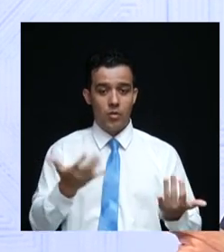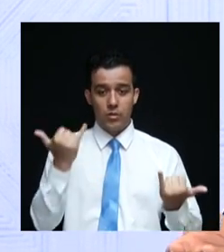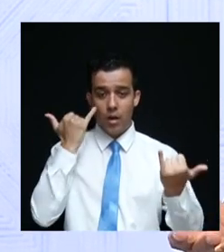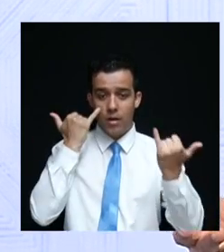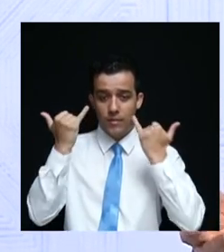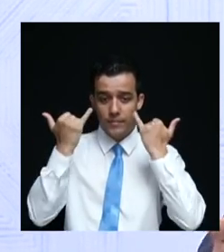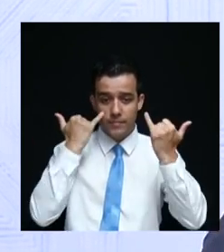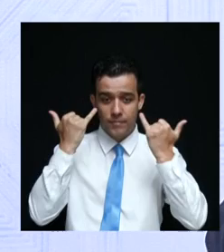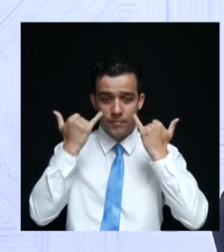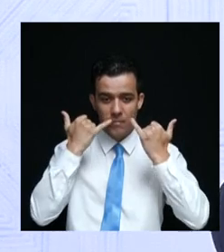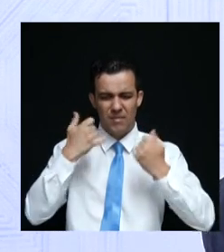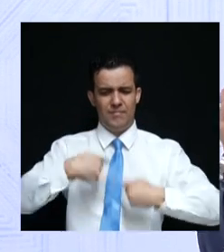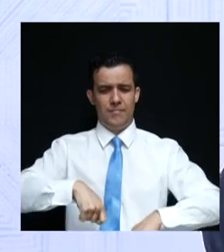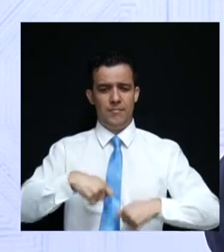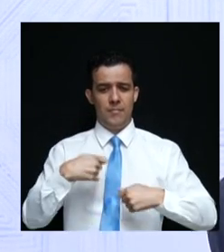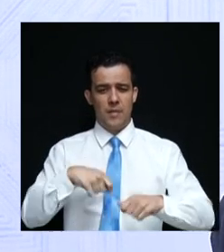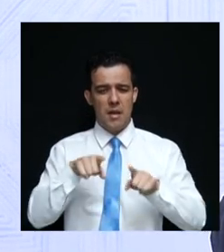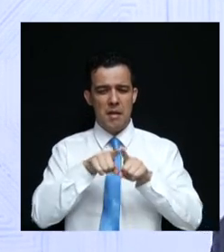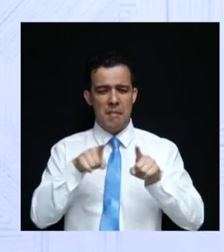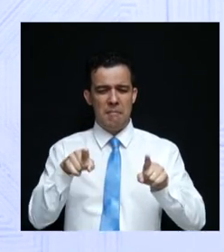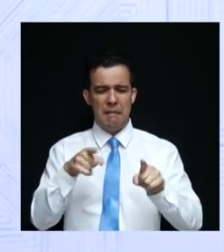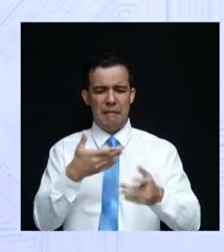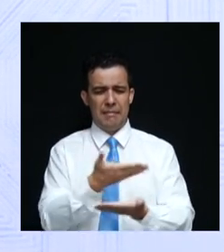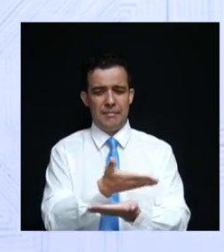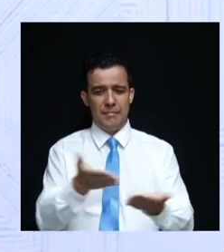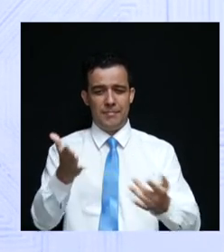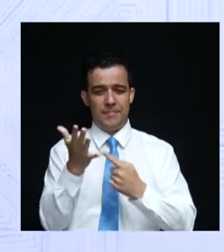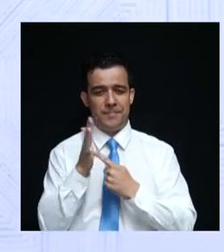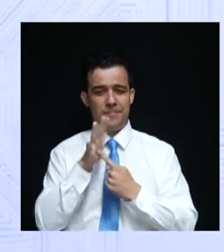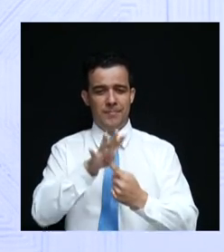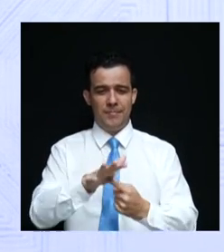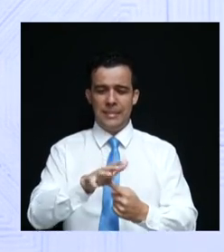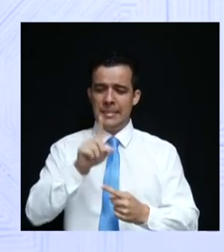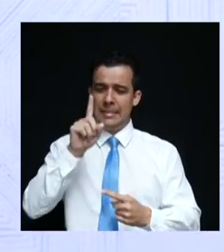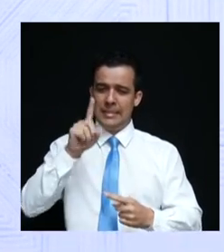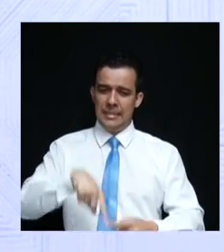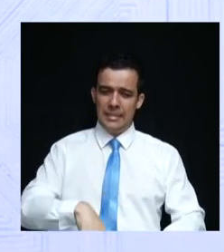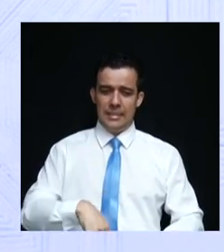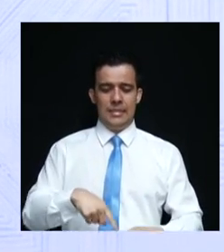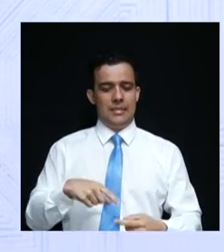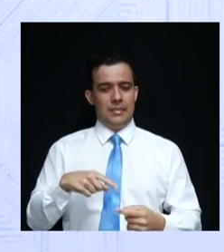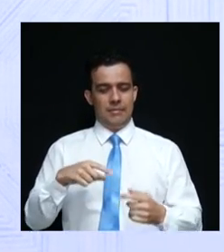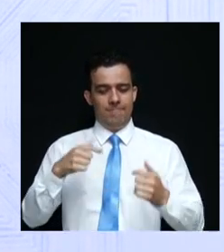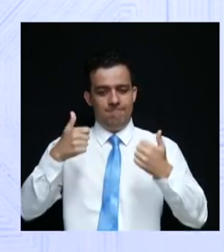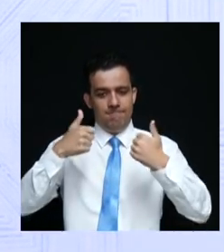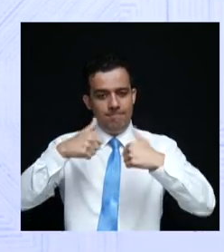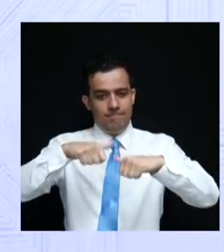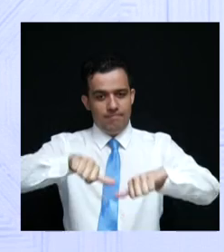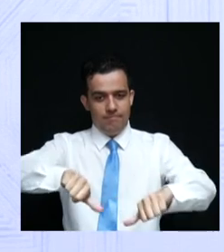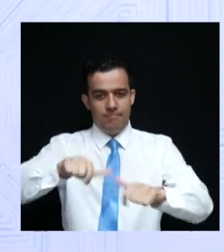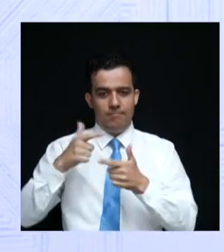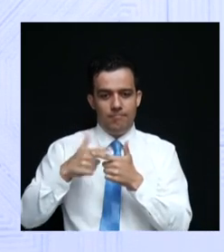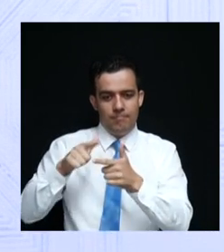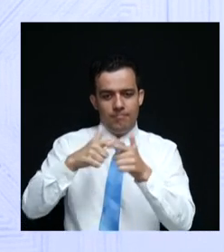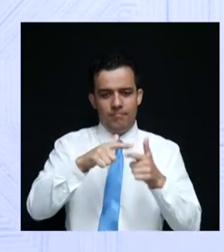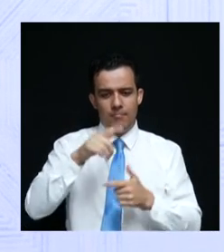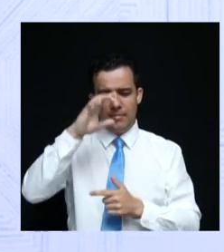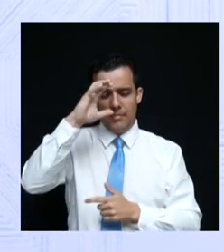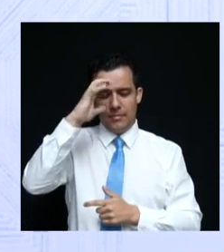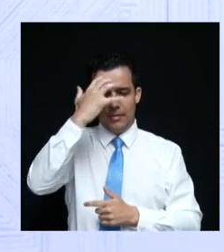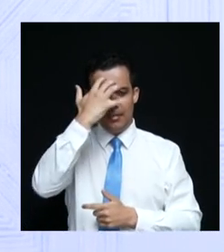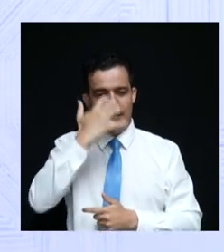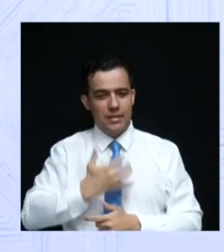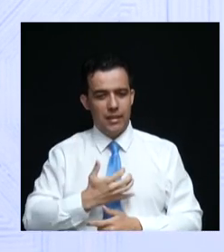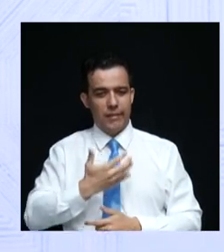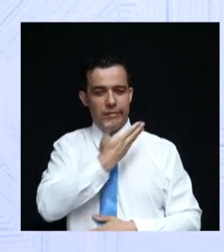necessárias, mas o cenário mostra uma situação crítica, onde o Estado perde a sua